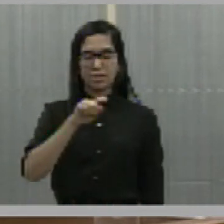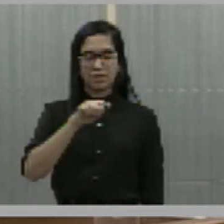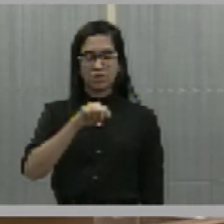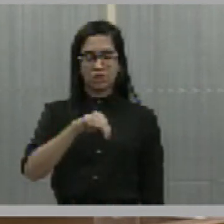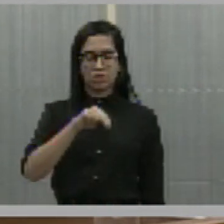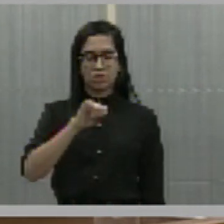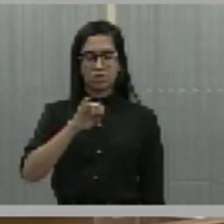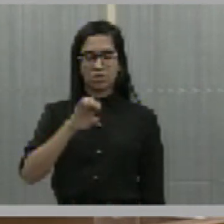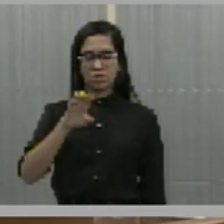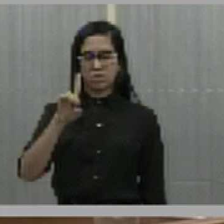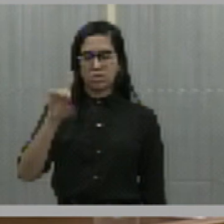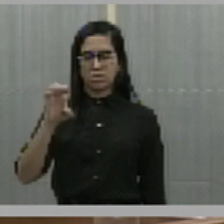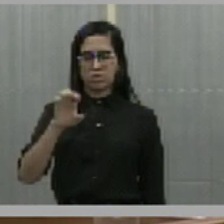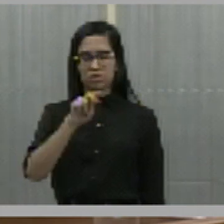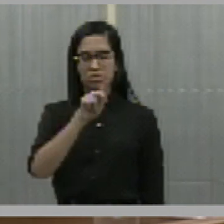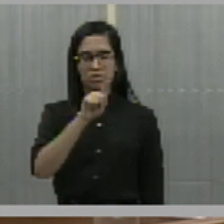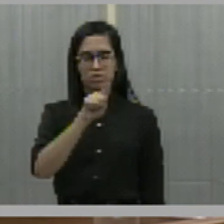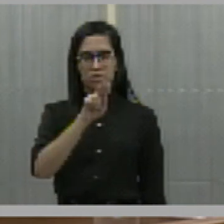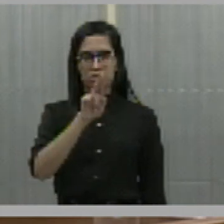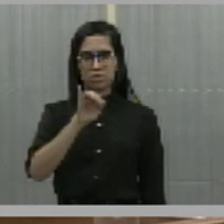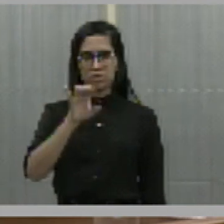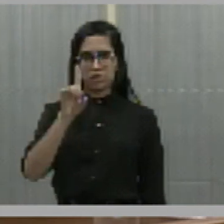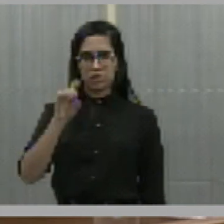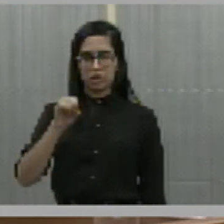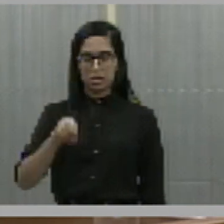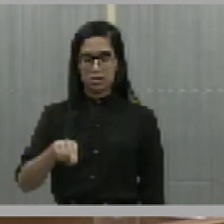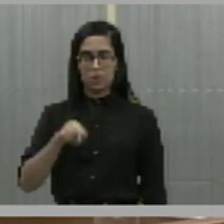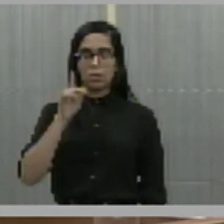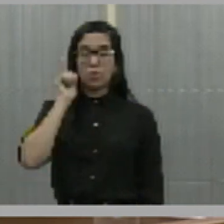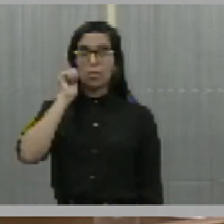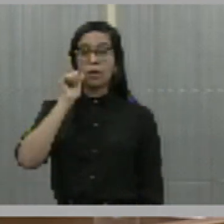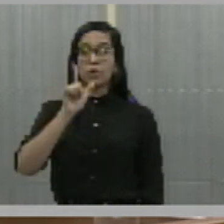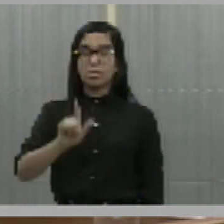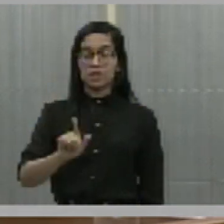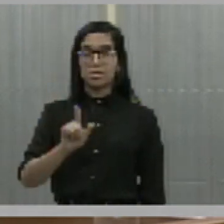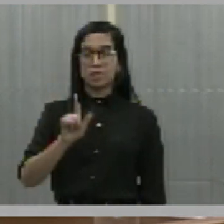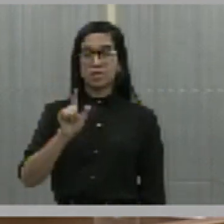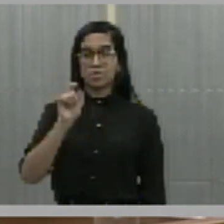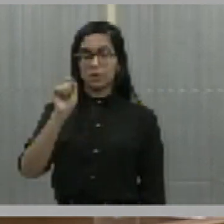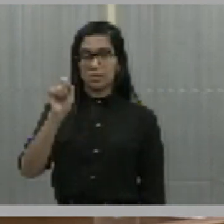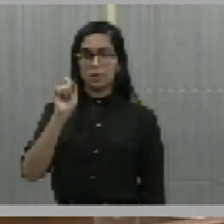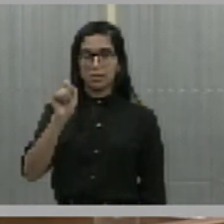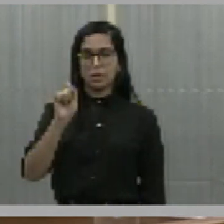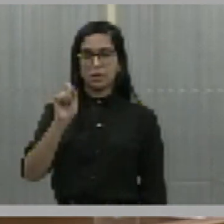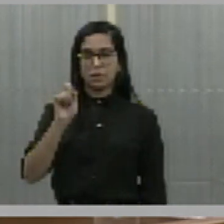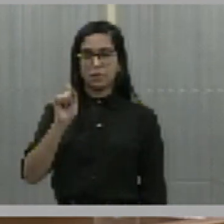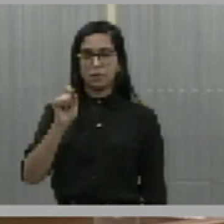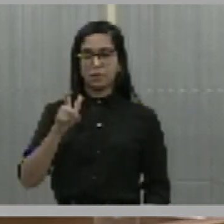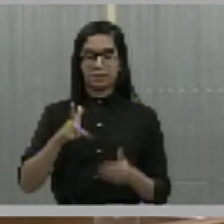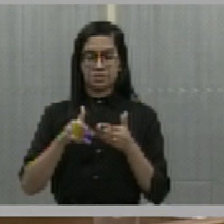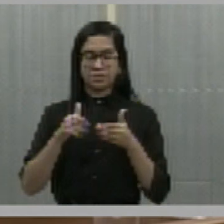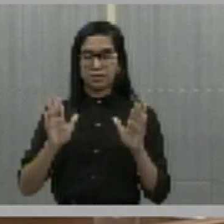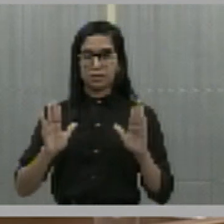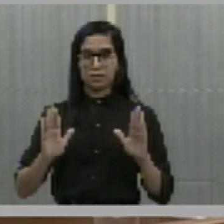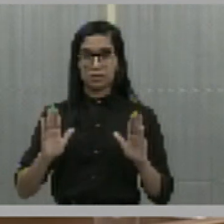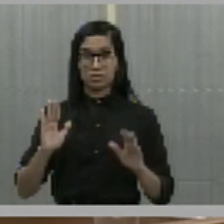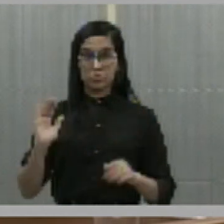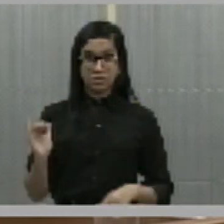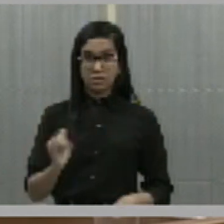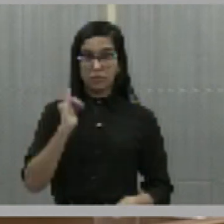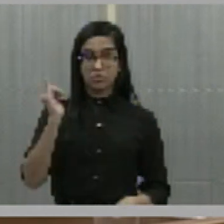inclusive patrocinado pela Secretaria de Cultura, chegou a abrir um grande festival de